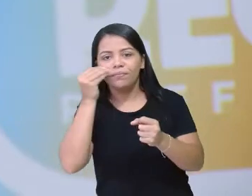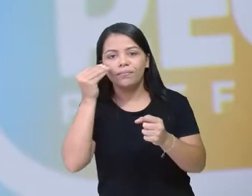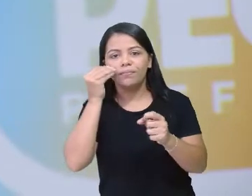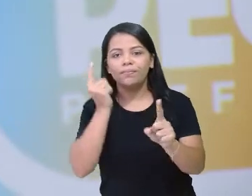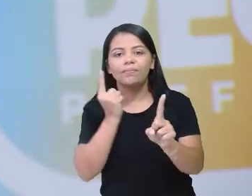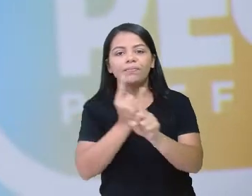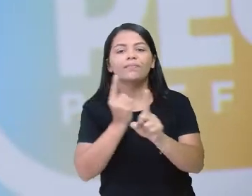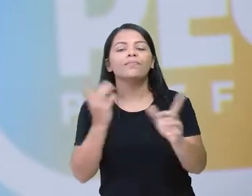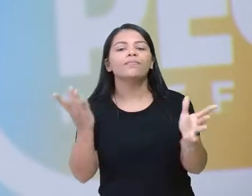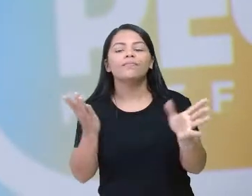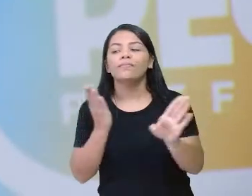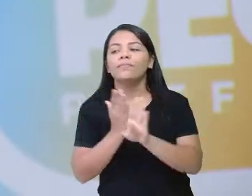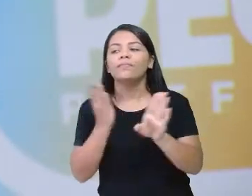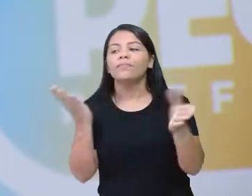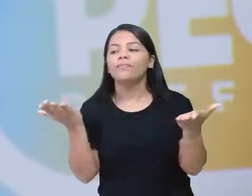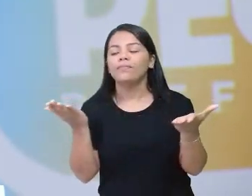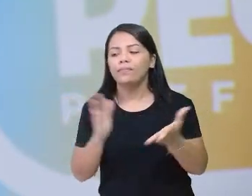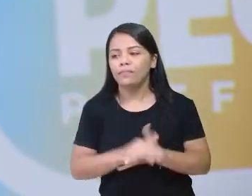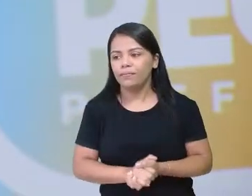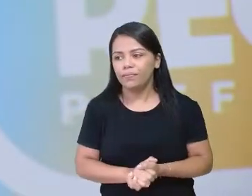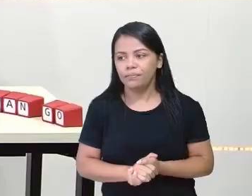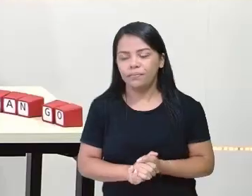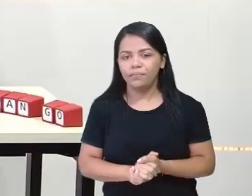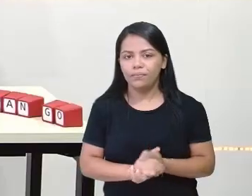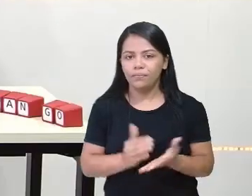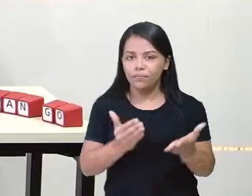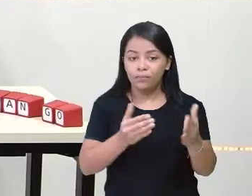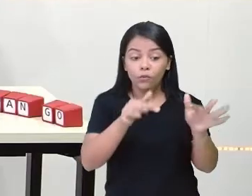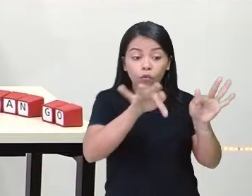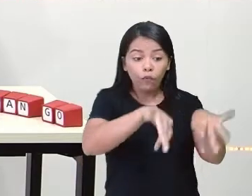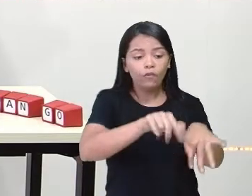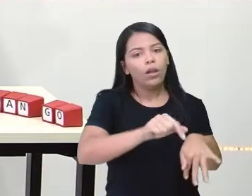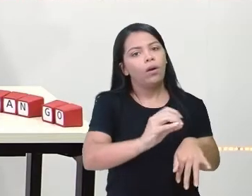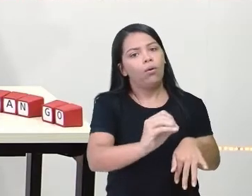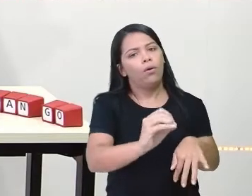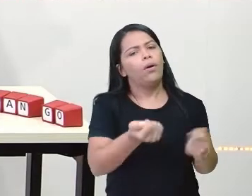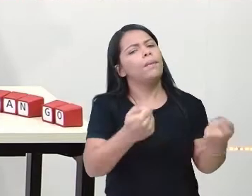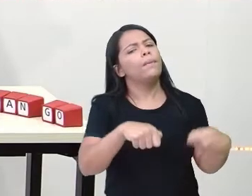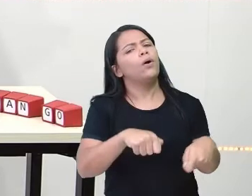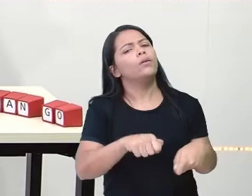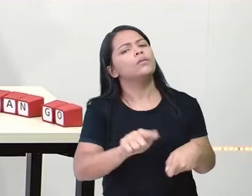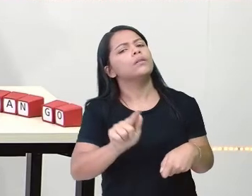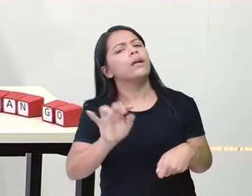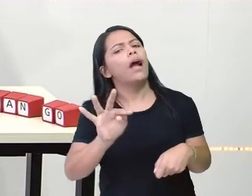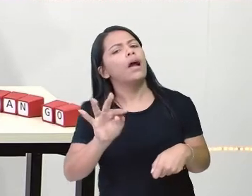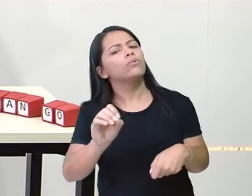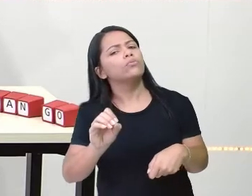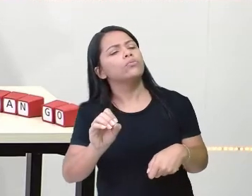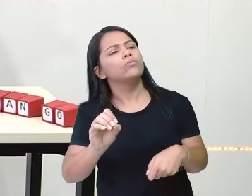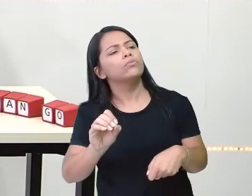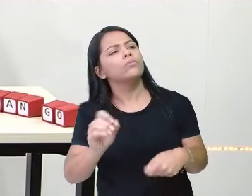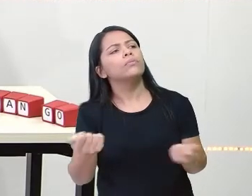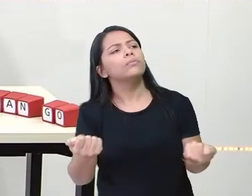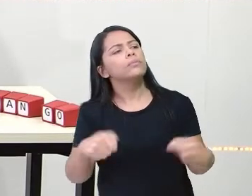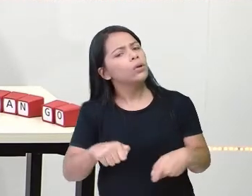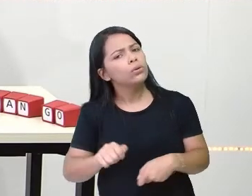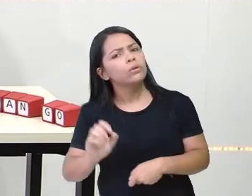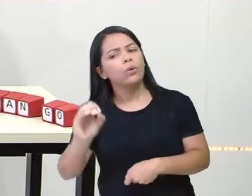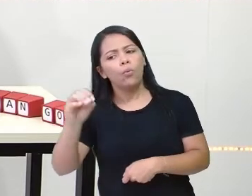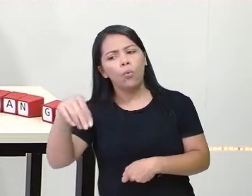Olha aí. Termina com O. Pode ser gato? Pode, não pode? Pode. Pode ser onça?